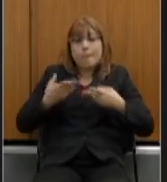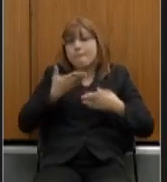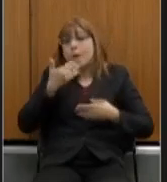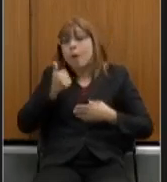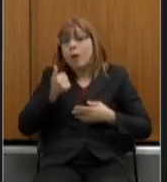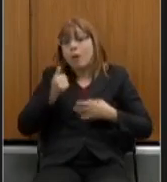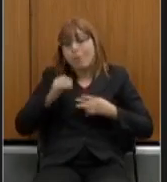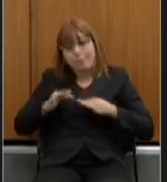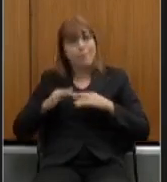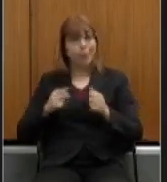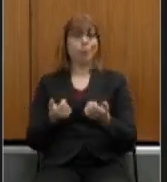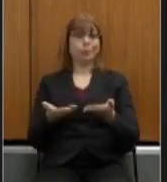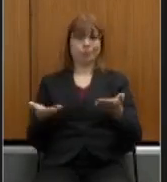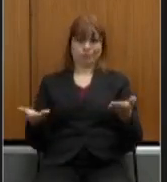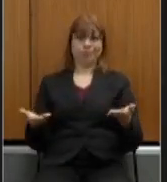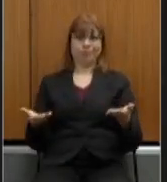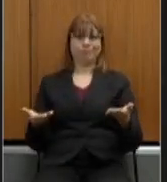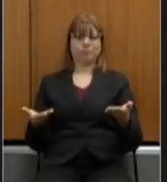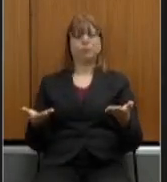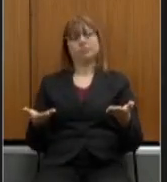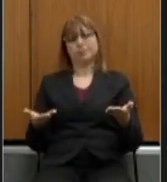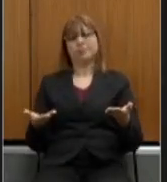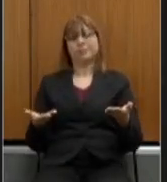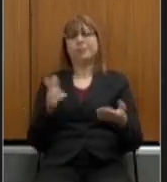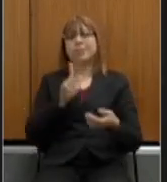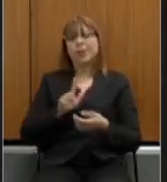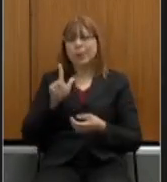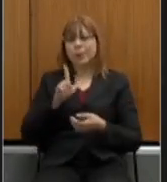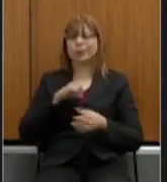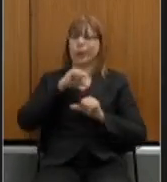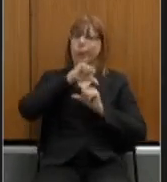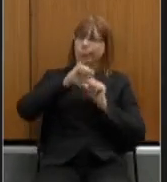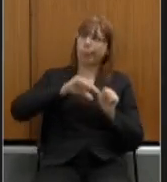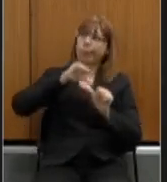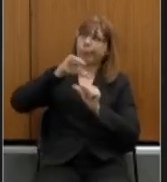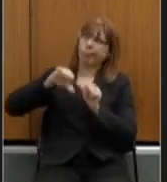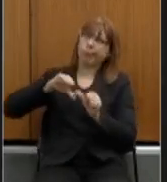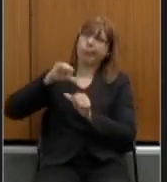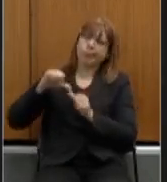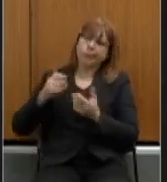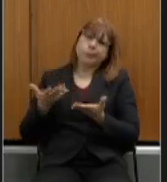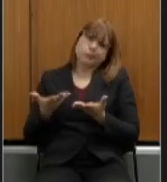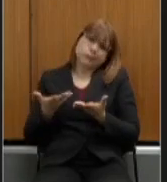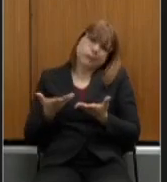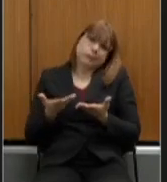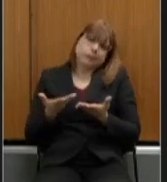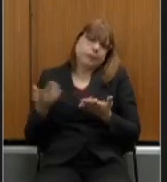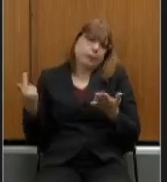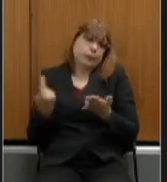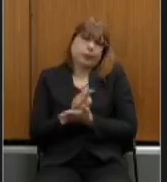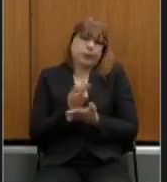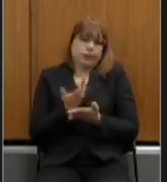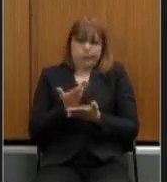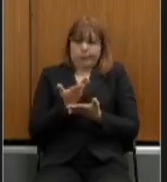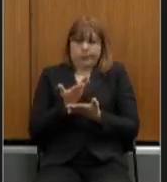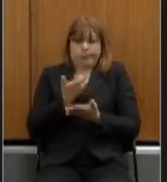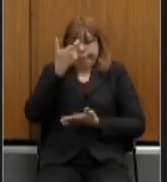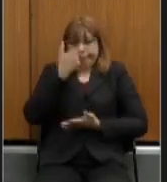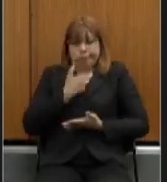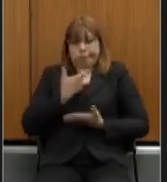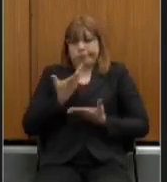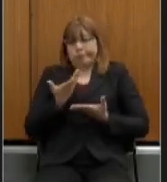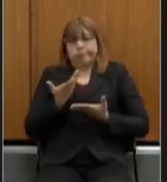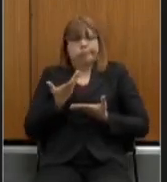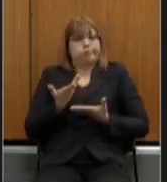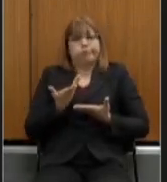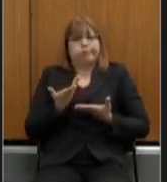e logicamente como mudanças espelhos quebram móveis